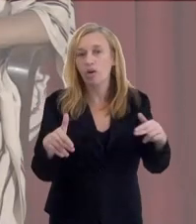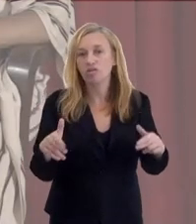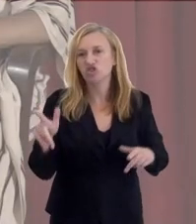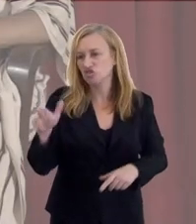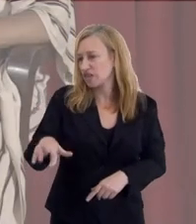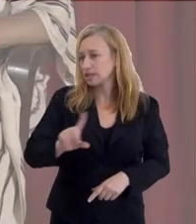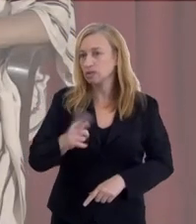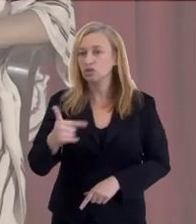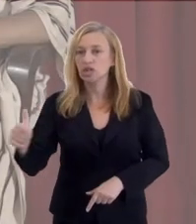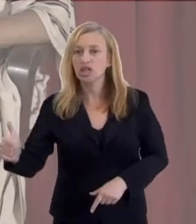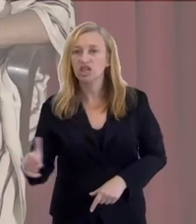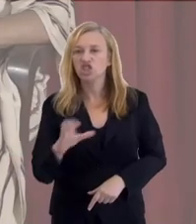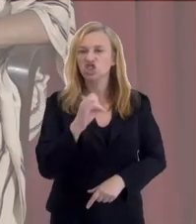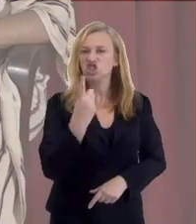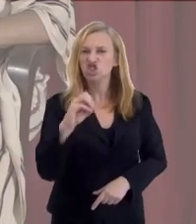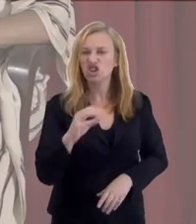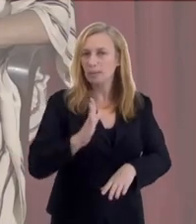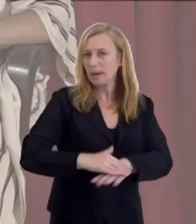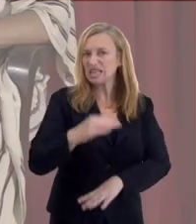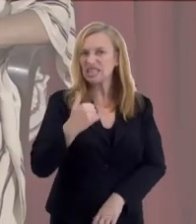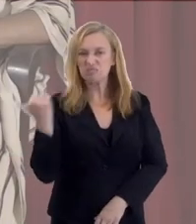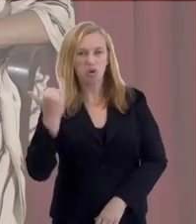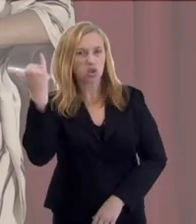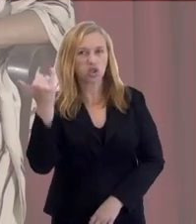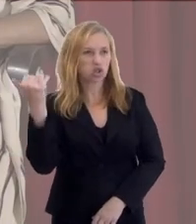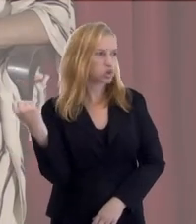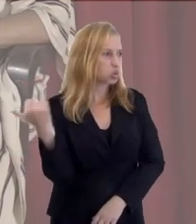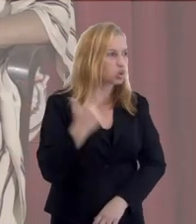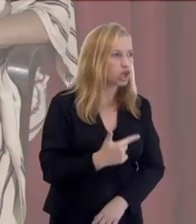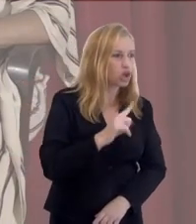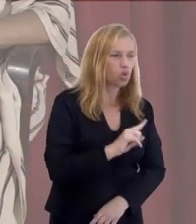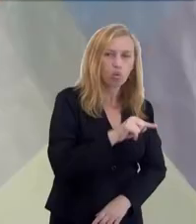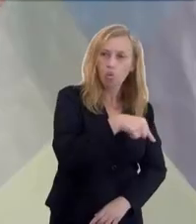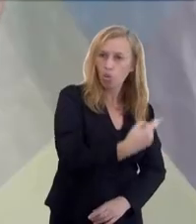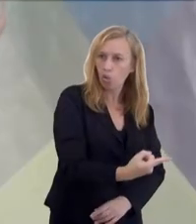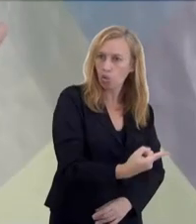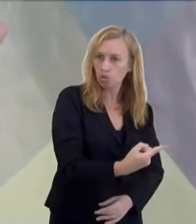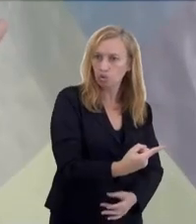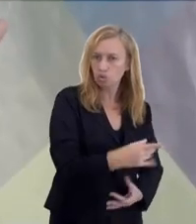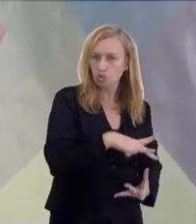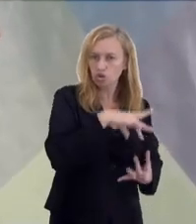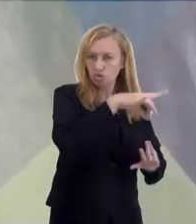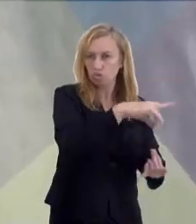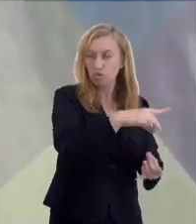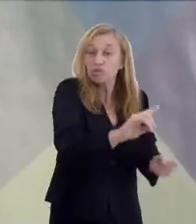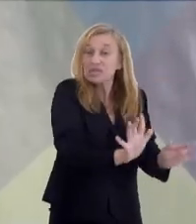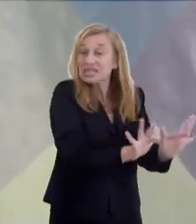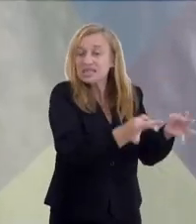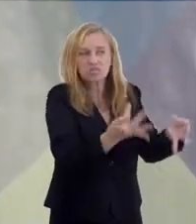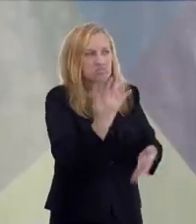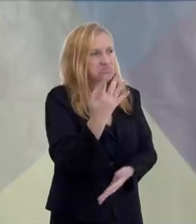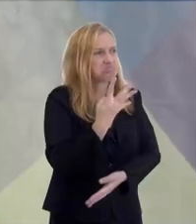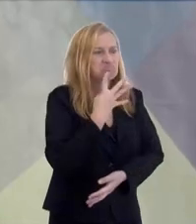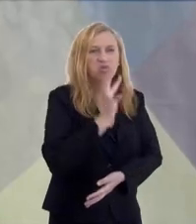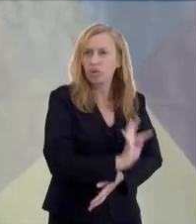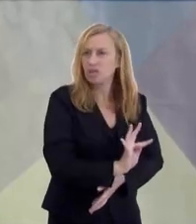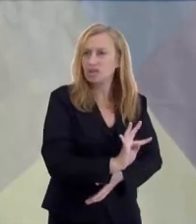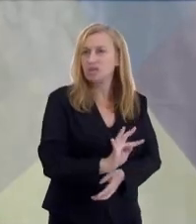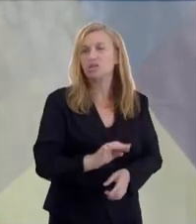pela tarefa. É igual. Não faz diferença. Então, o Chico não é mais importante que aquele